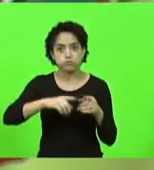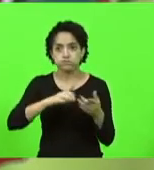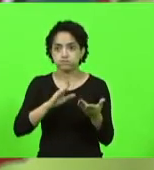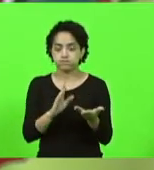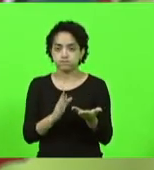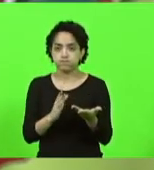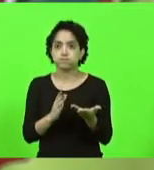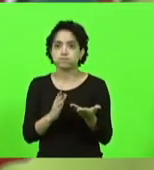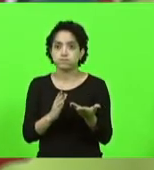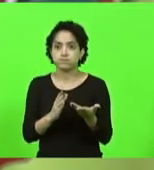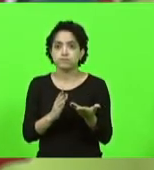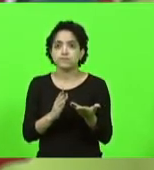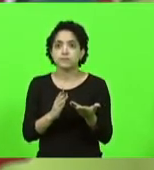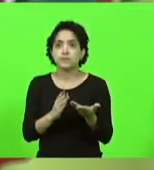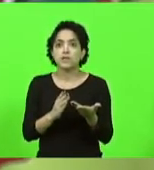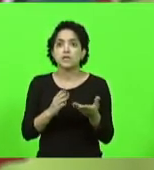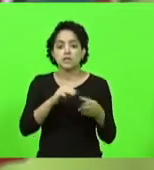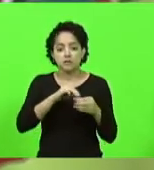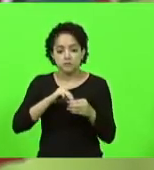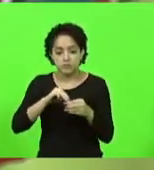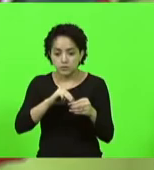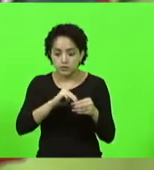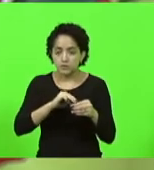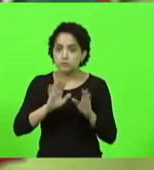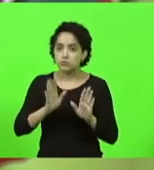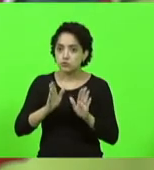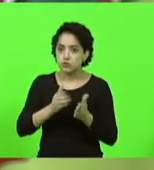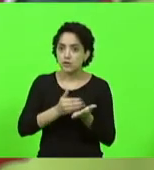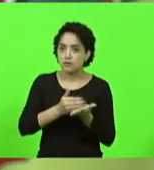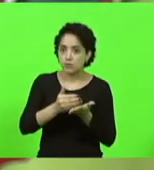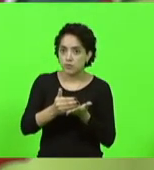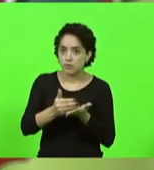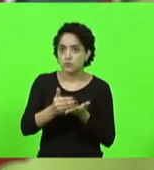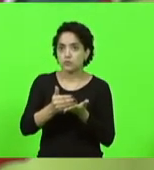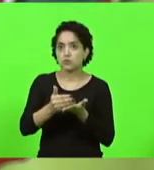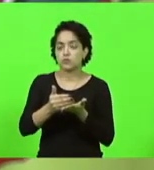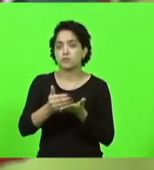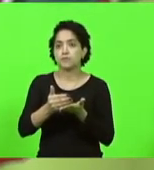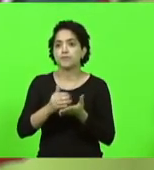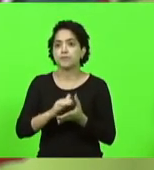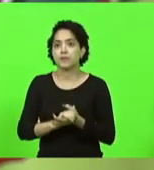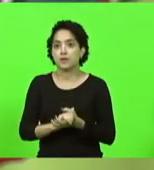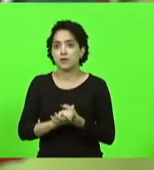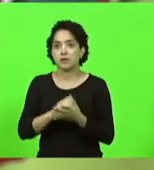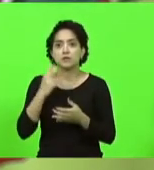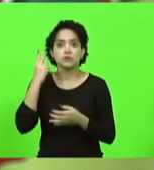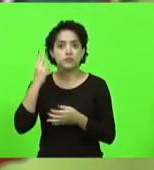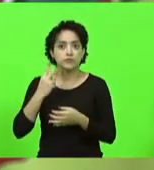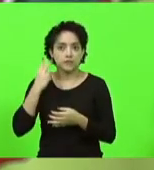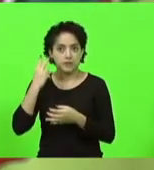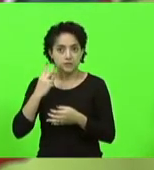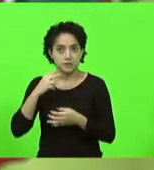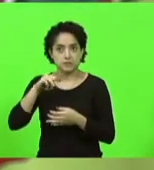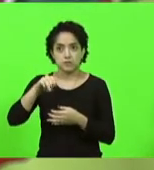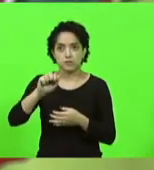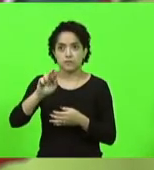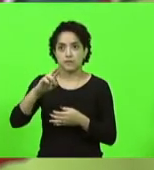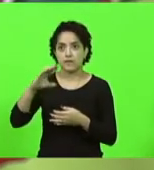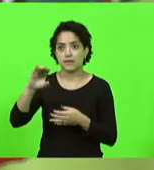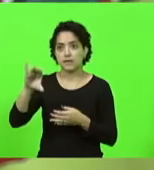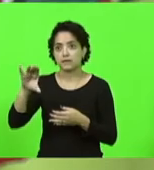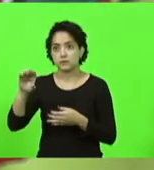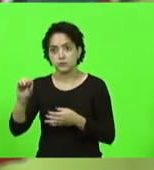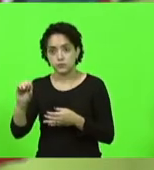muitos municípios. Aqui em Santa Catarina, ela nos chega por sugestão do vereador Márcio de Camboriú e de um